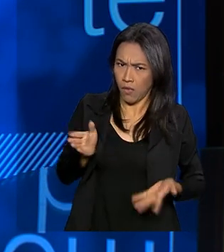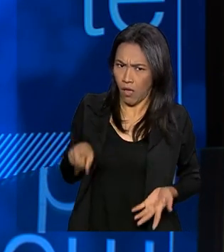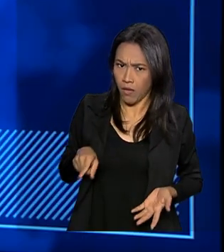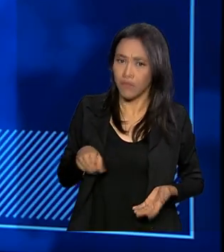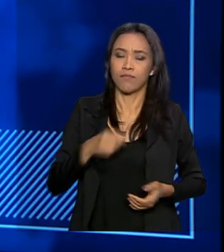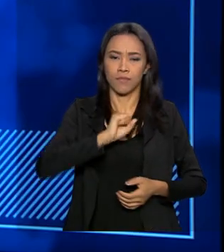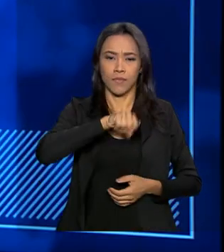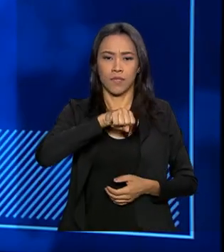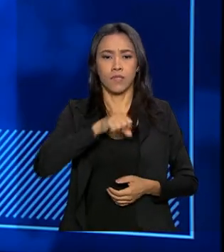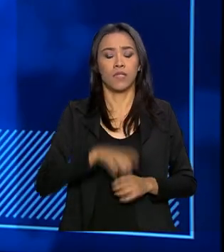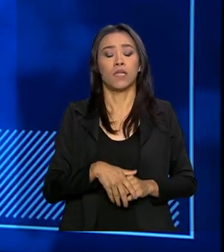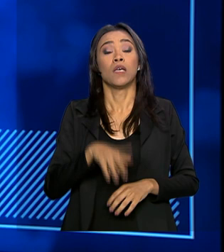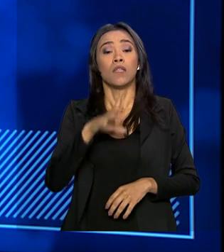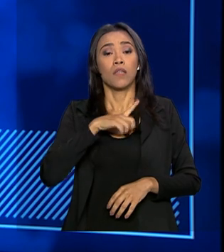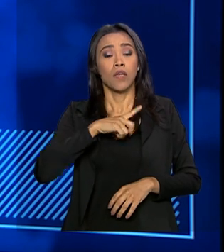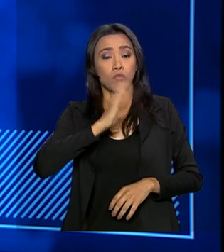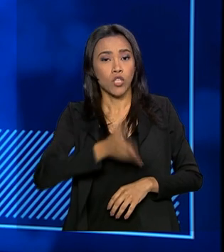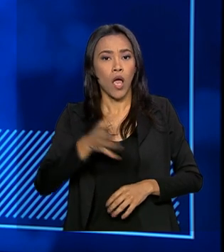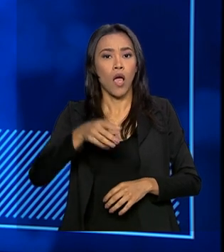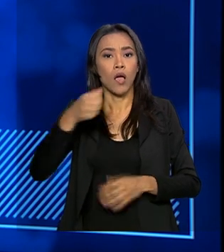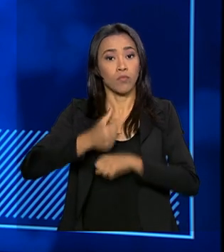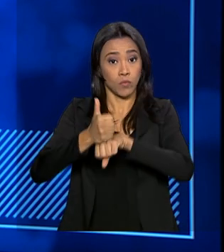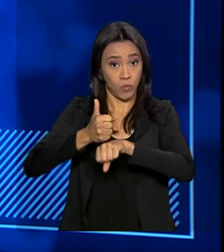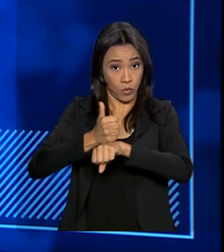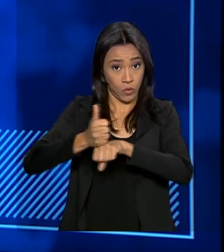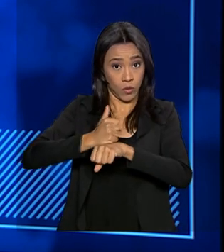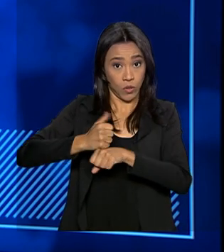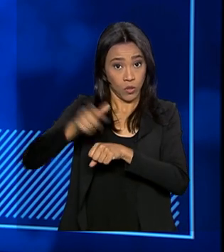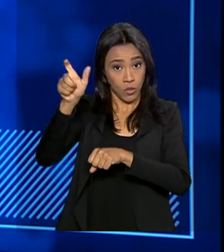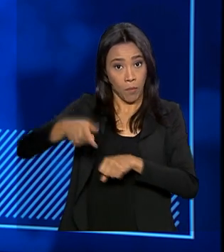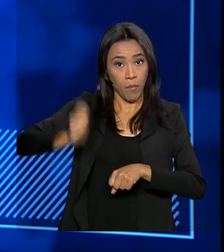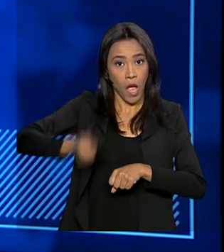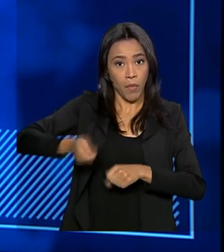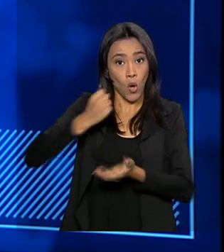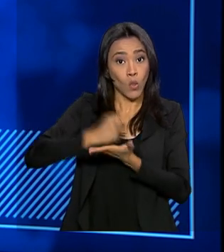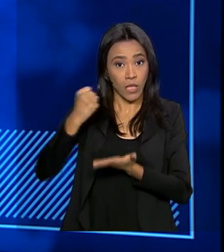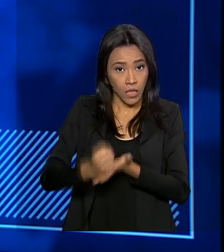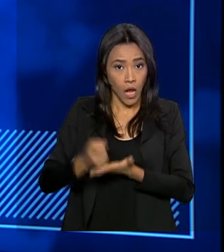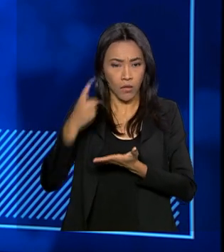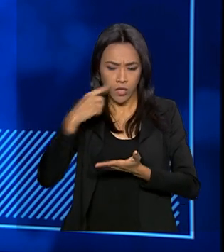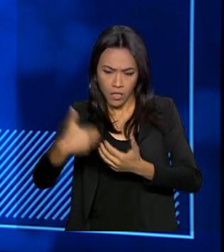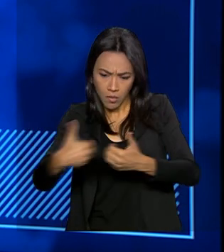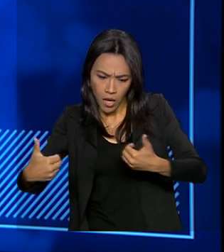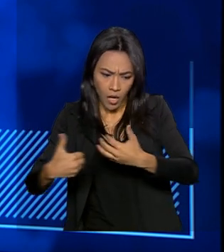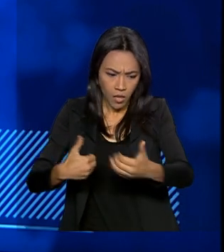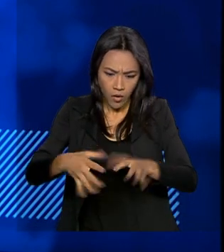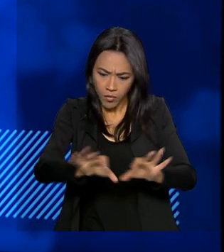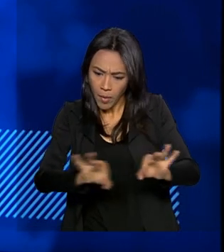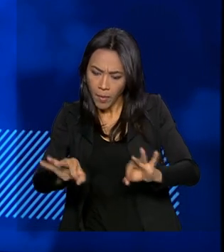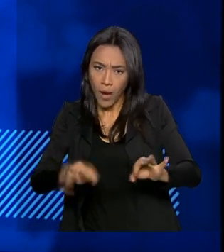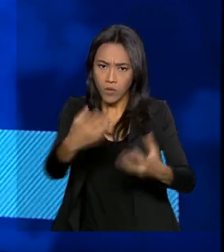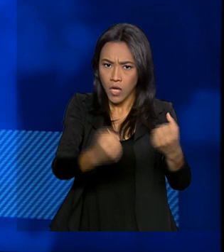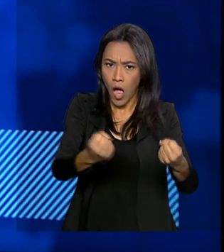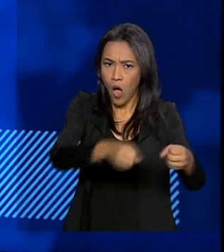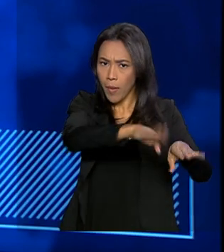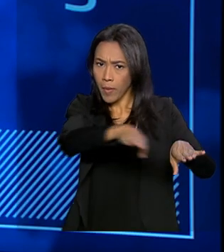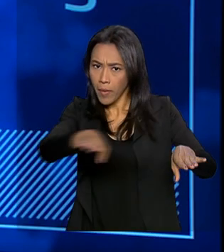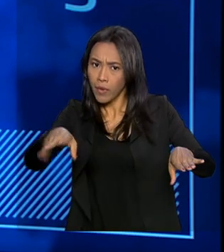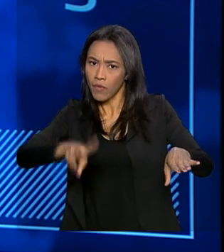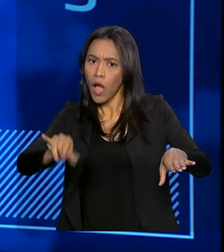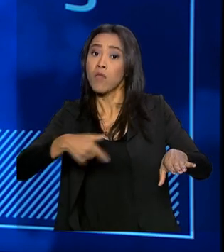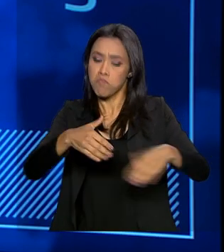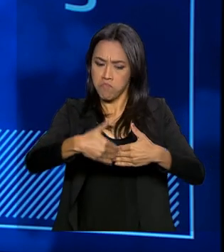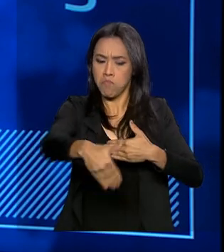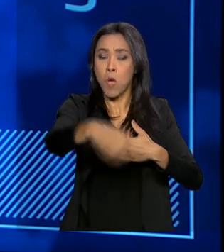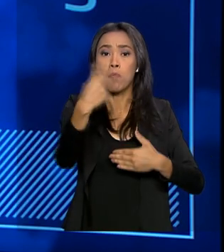Exatamente. Nós temos já contratados os leiloelos, eles já estão fazendo a remoção dos bens, principalmente os veículos para os pátios e deve ocorrer o primeiro